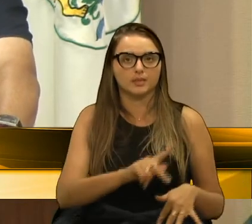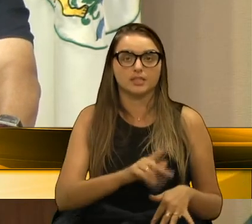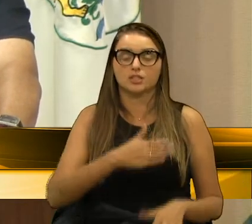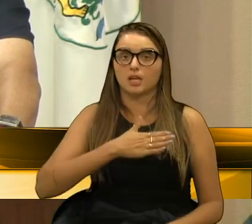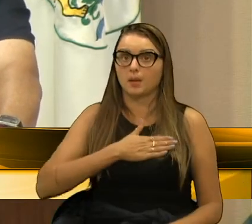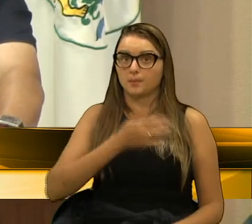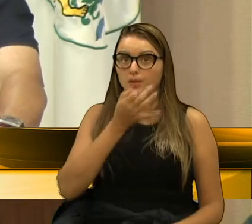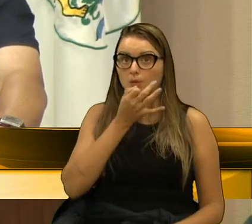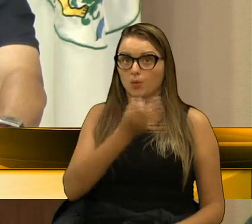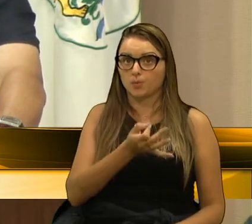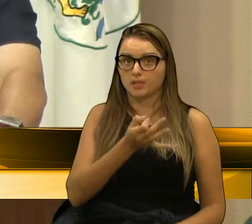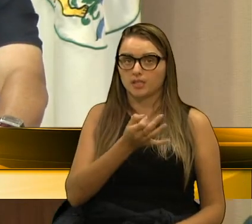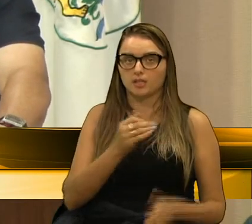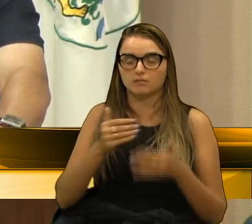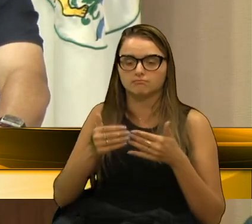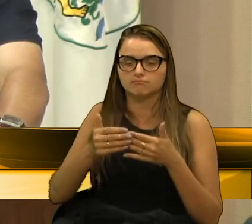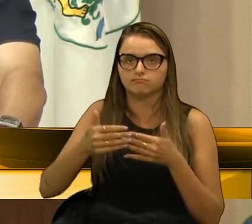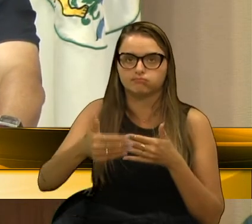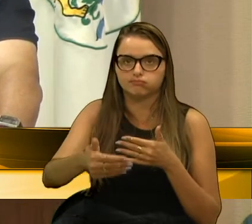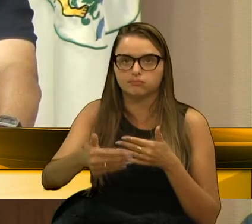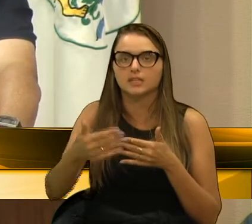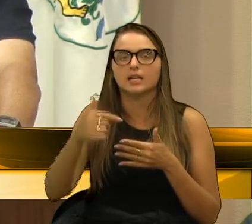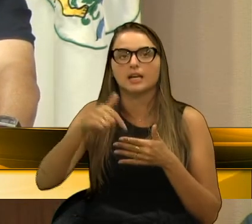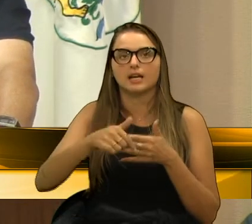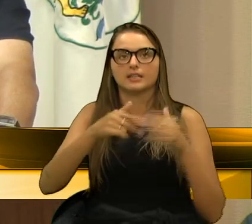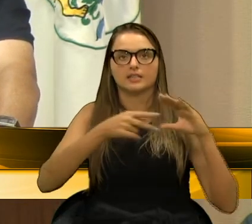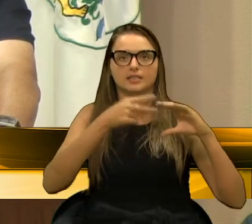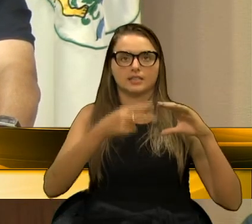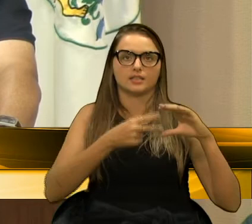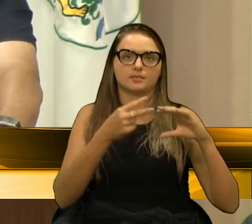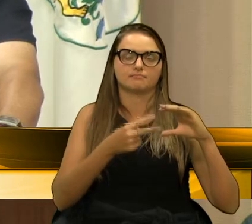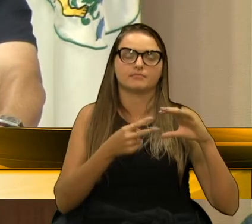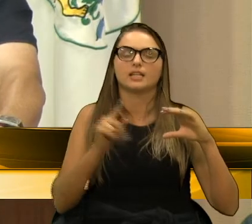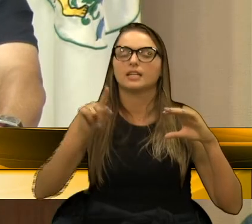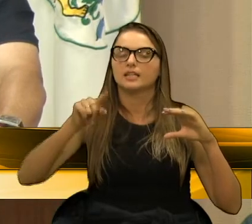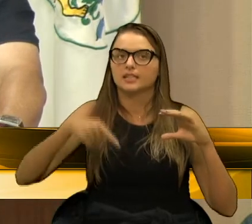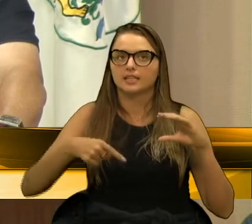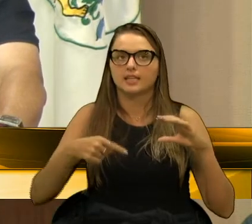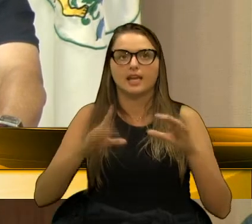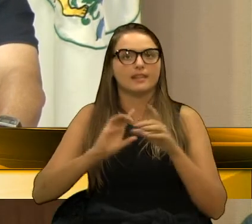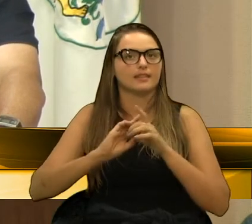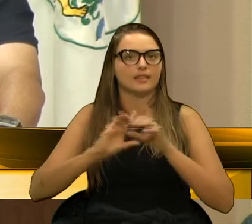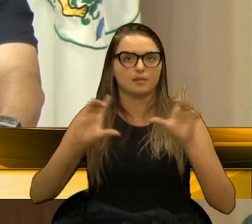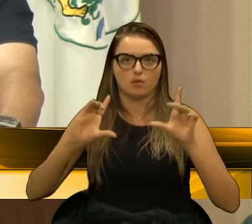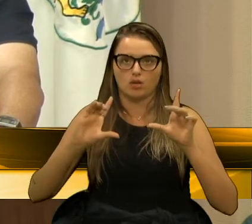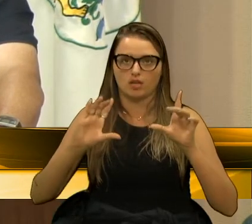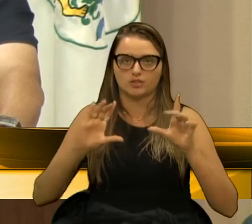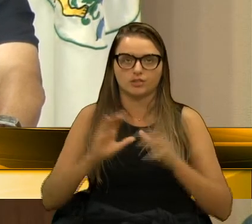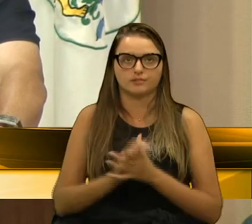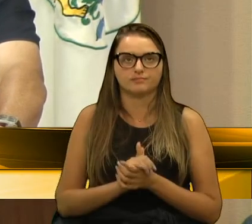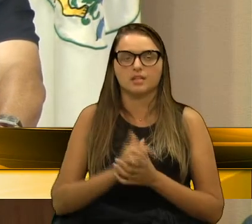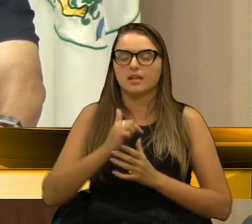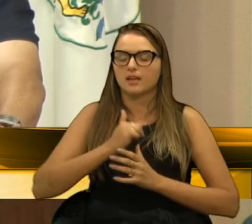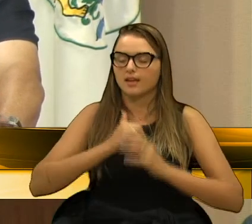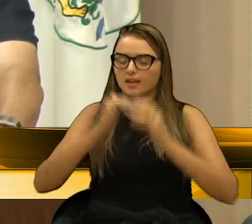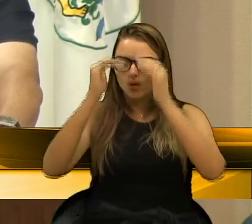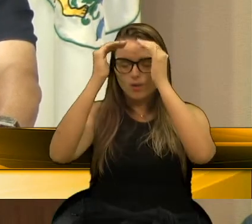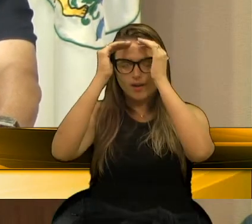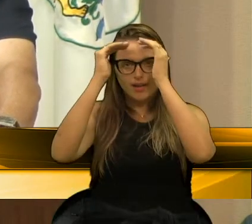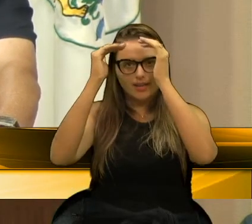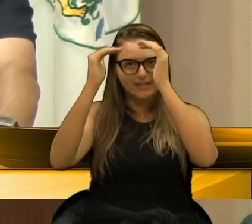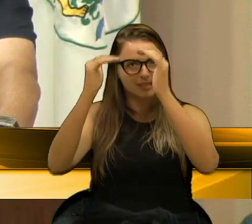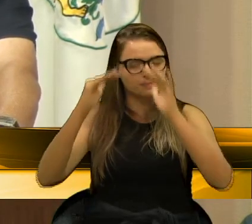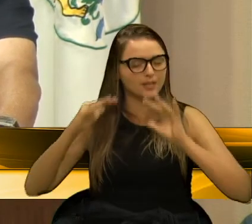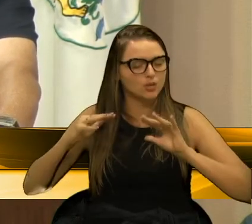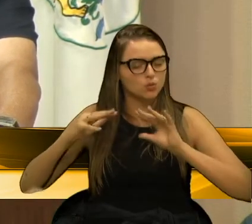posição de hoje em diante dentro dessa casa, que é extremamente democrática, tá? Respeito tudo o que a